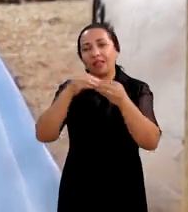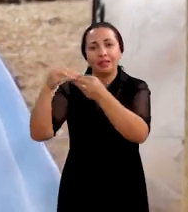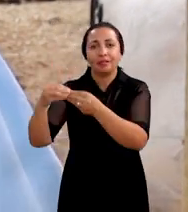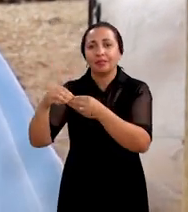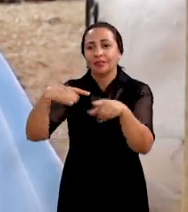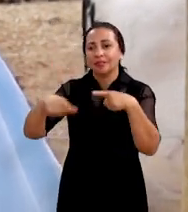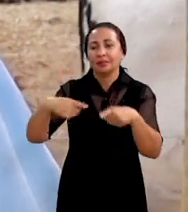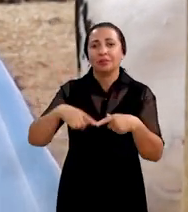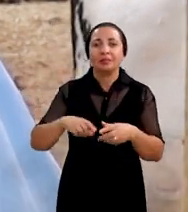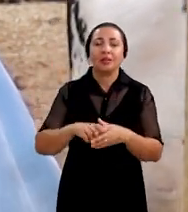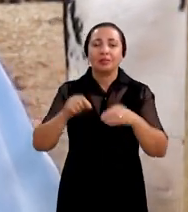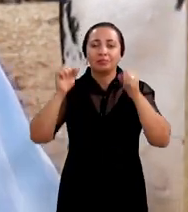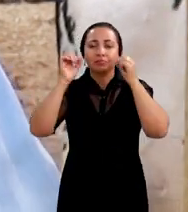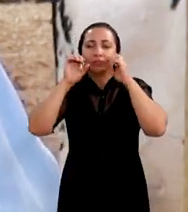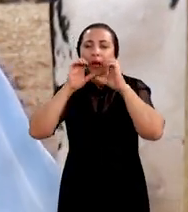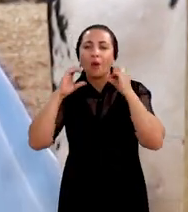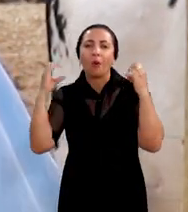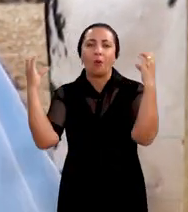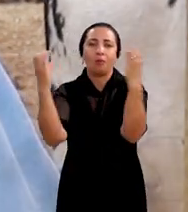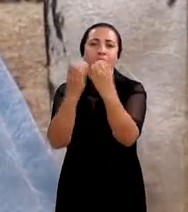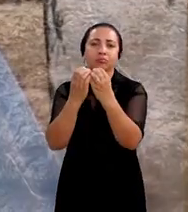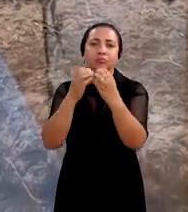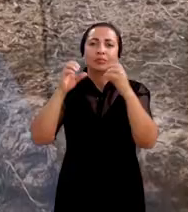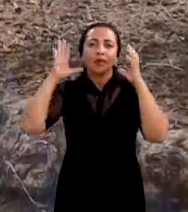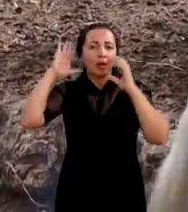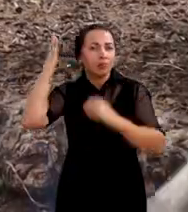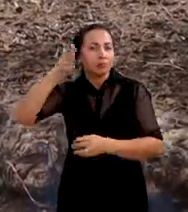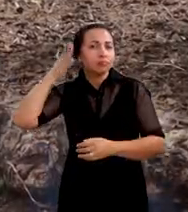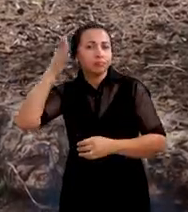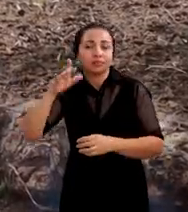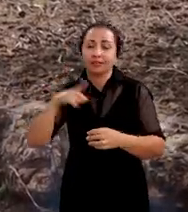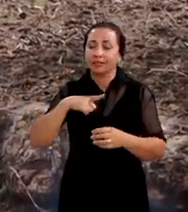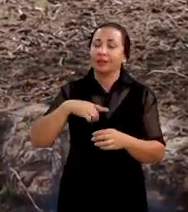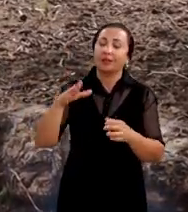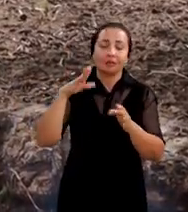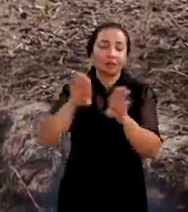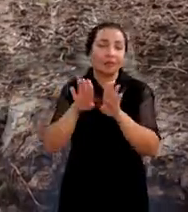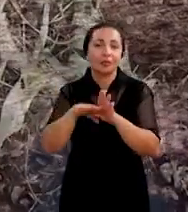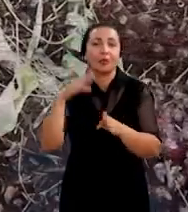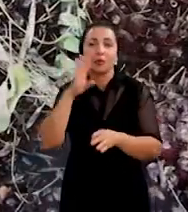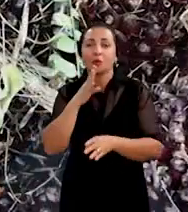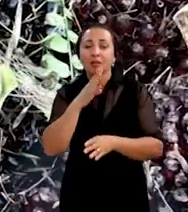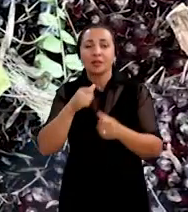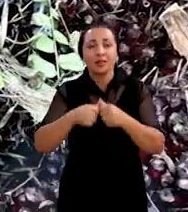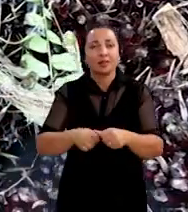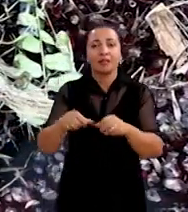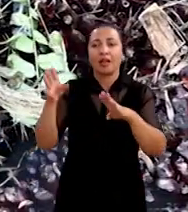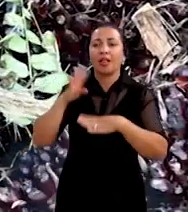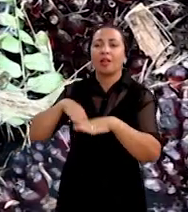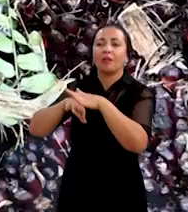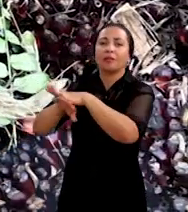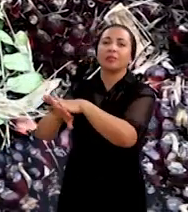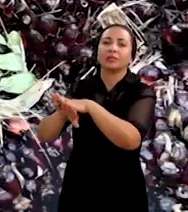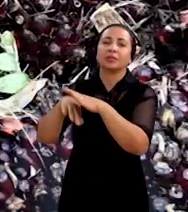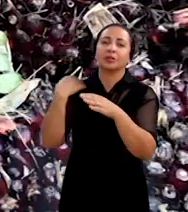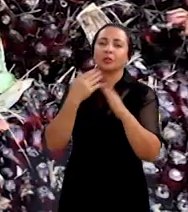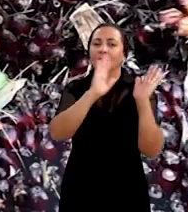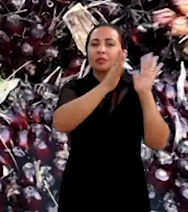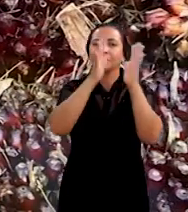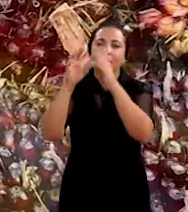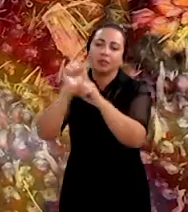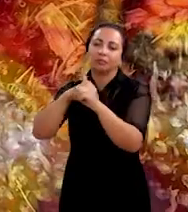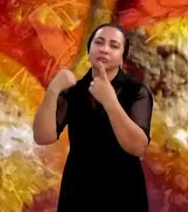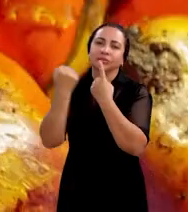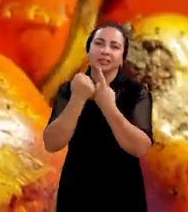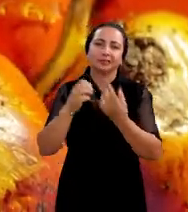trabalhos para os congressos para os eventos e sem contar que é um conhecimento que fica no banco de dados para a vida toda em